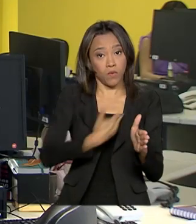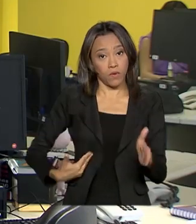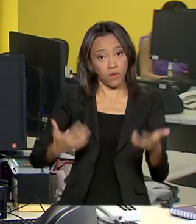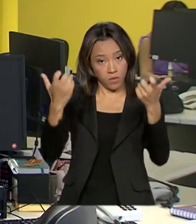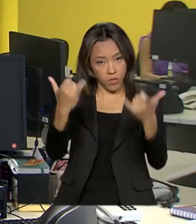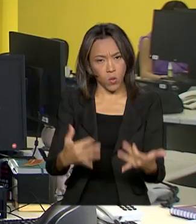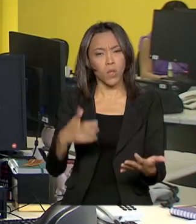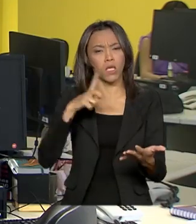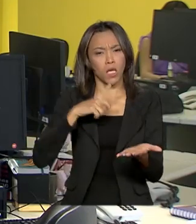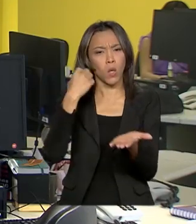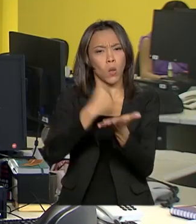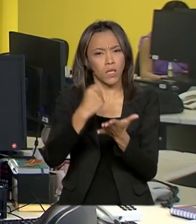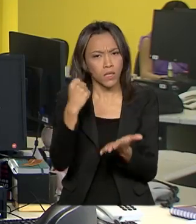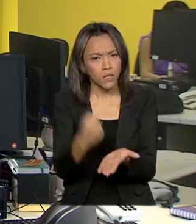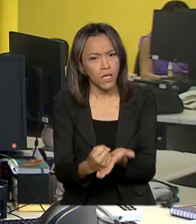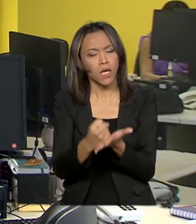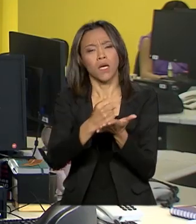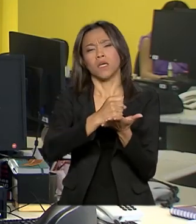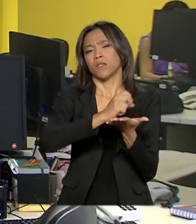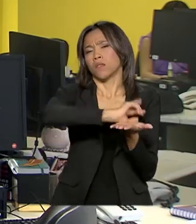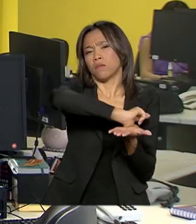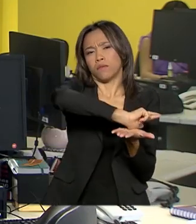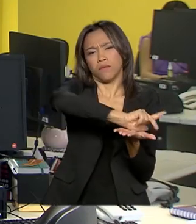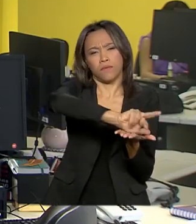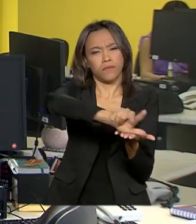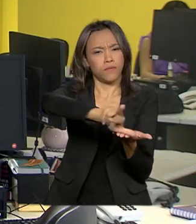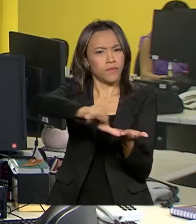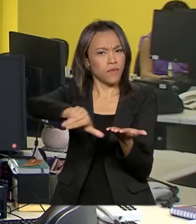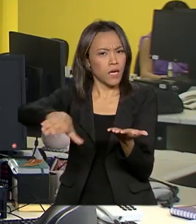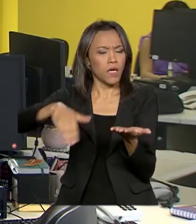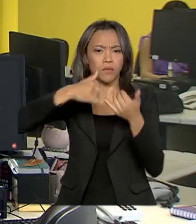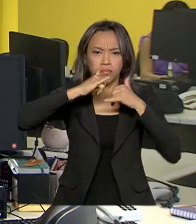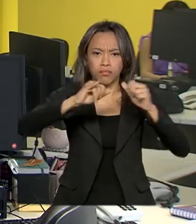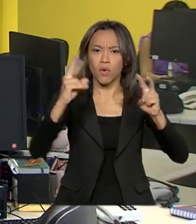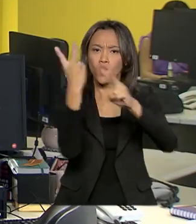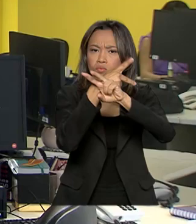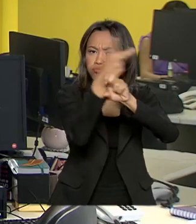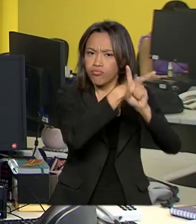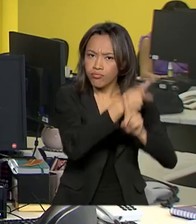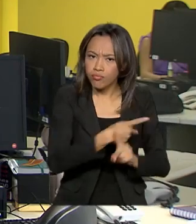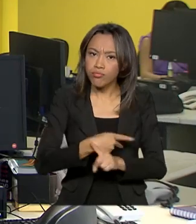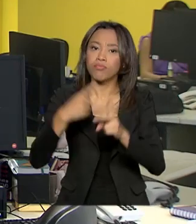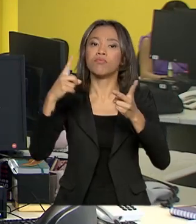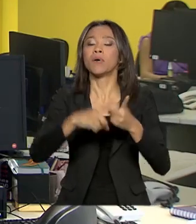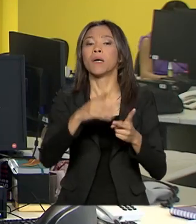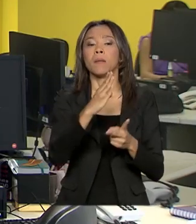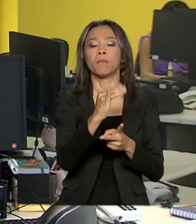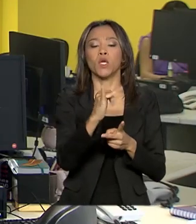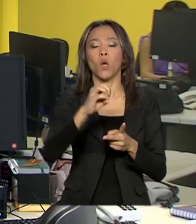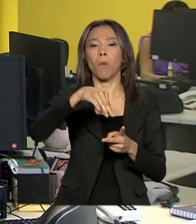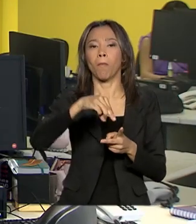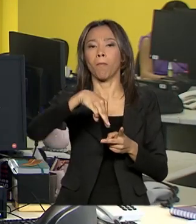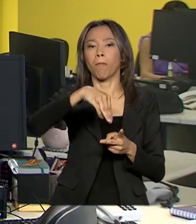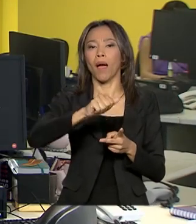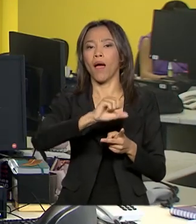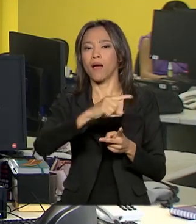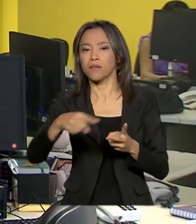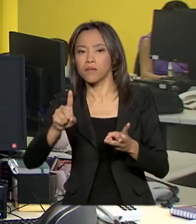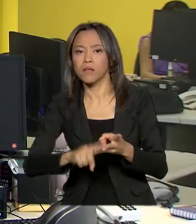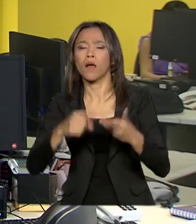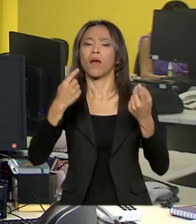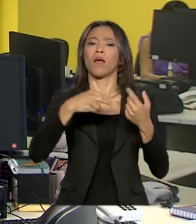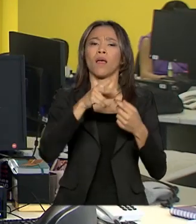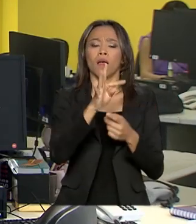contratado empreendimentos de diversas fontes de energia, eólica, solar, biomassa, térmica e pequenas centrais